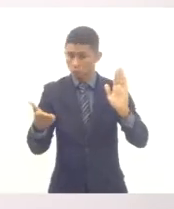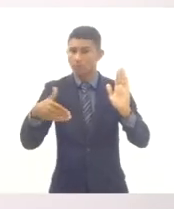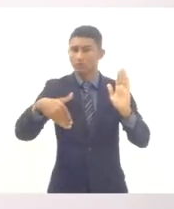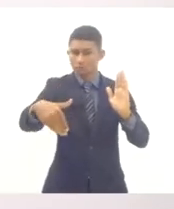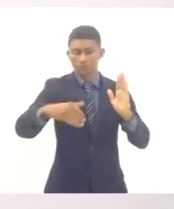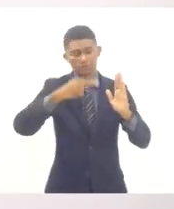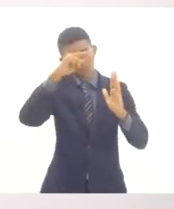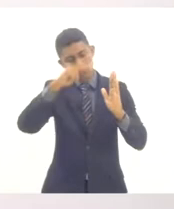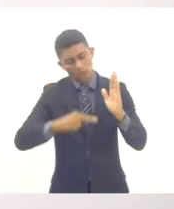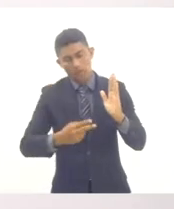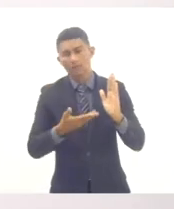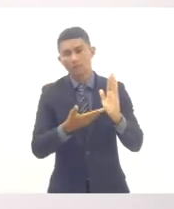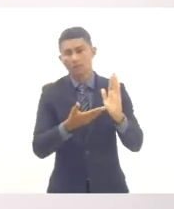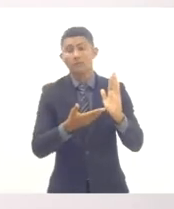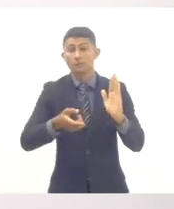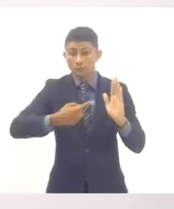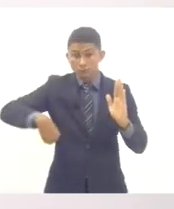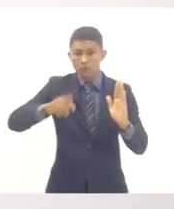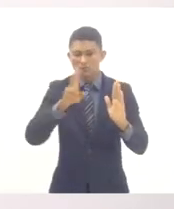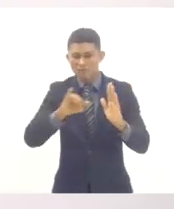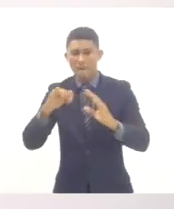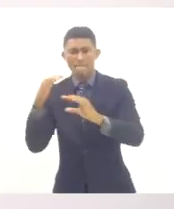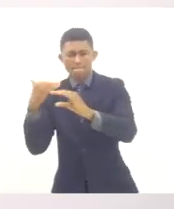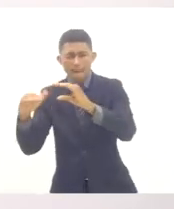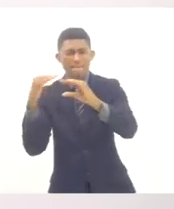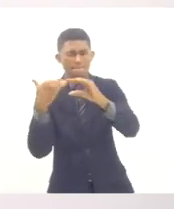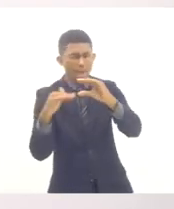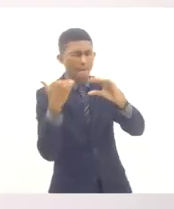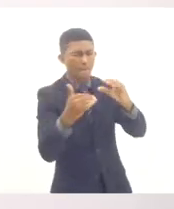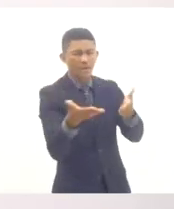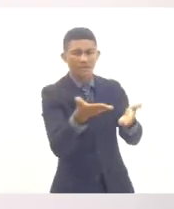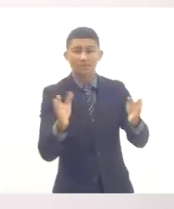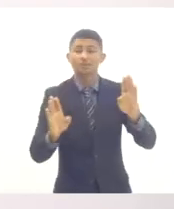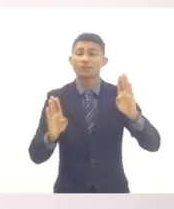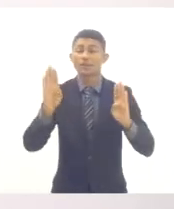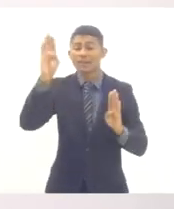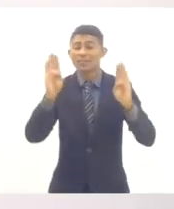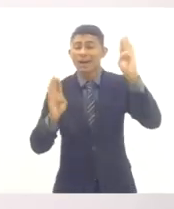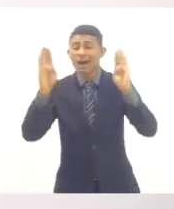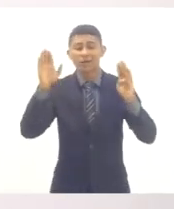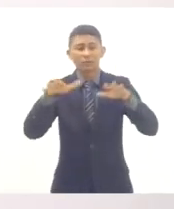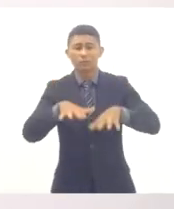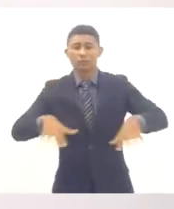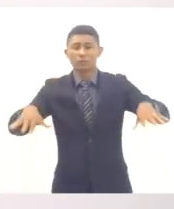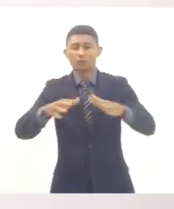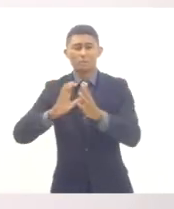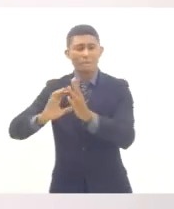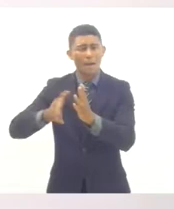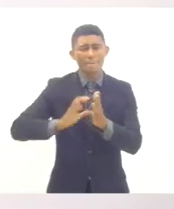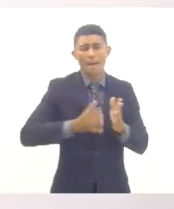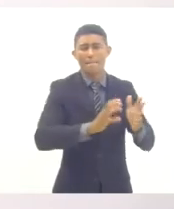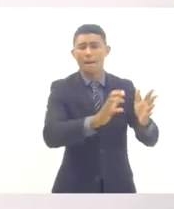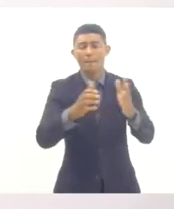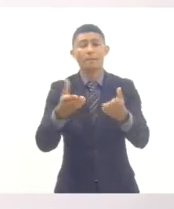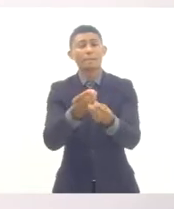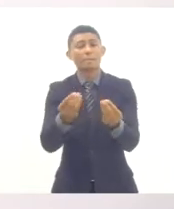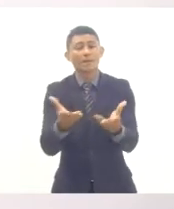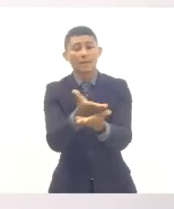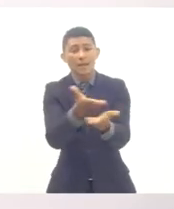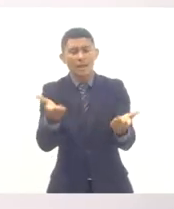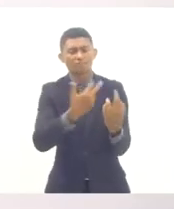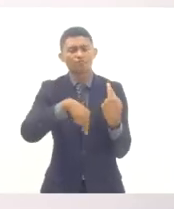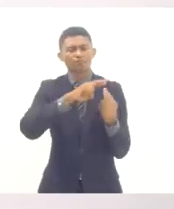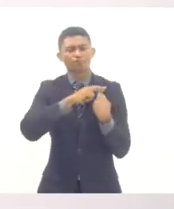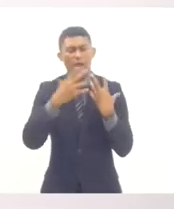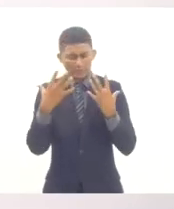encaminharámos para todos os pré-candidatos de todos os partidos, para que eles se comprometam com esta pauta. Esta